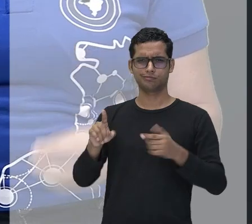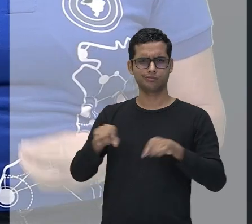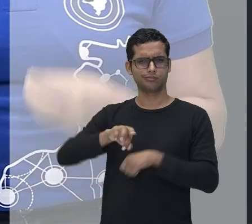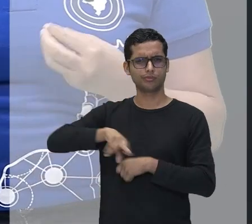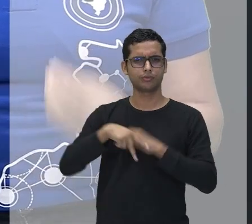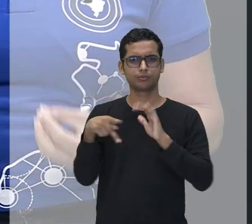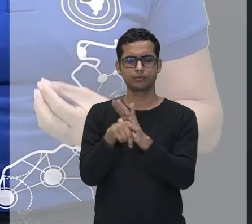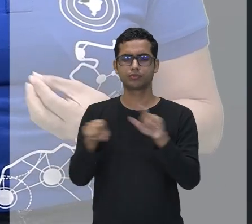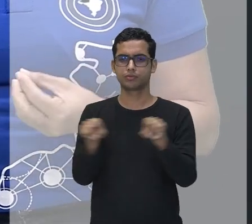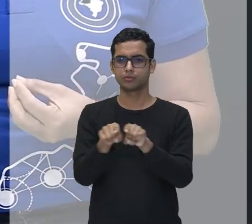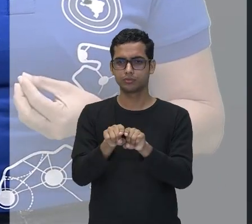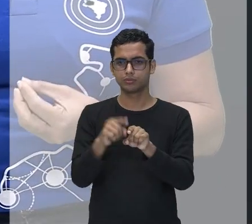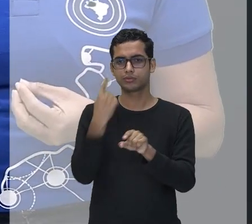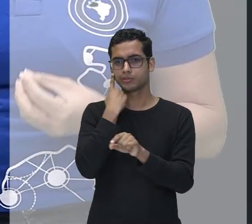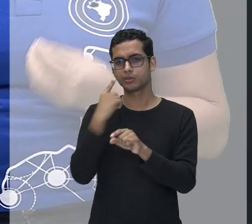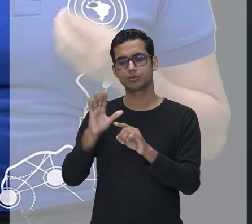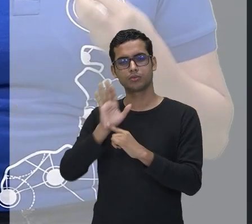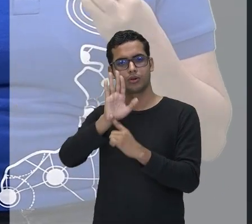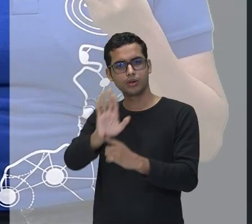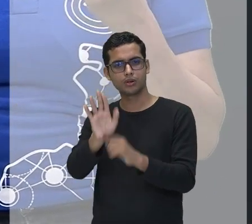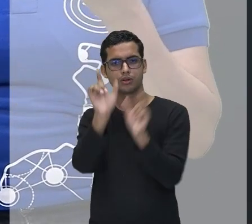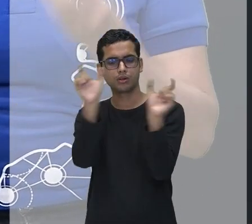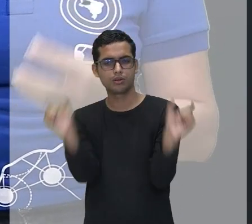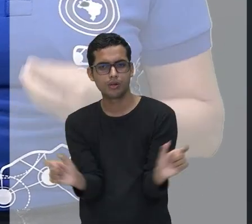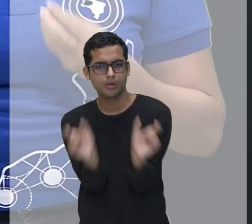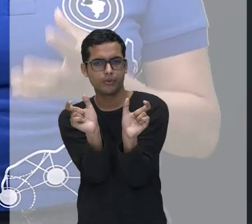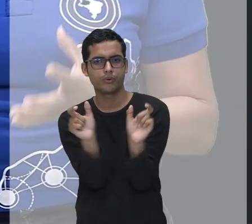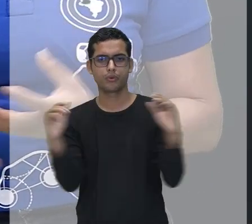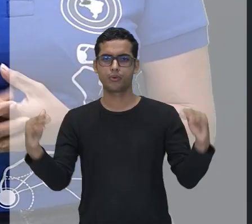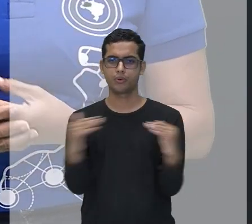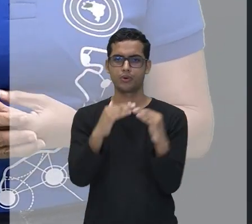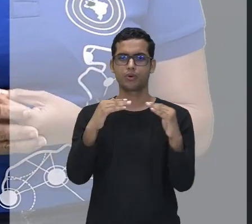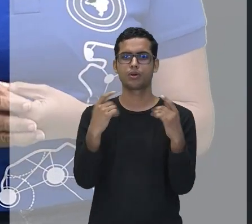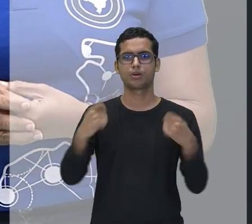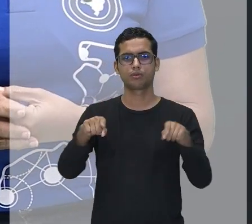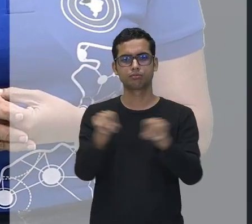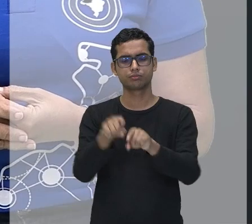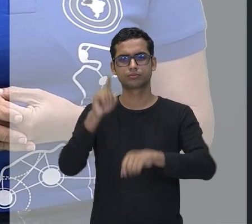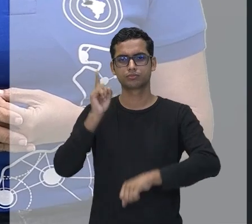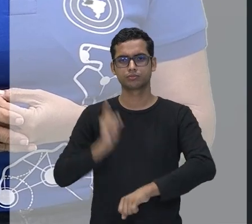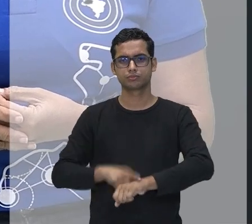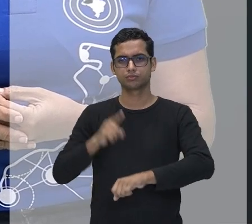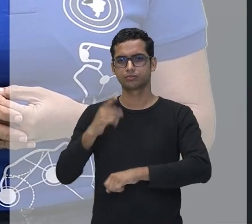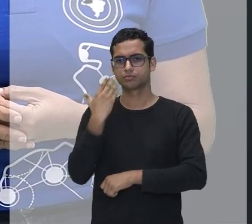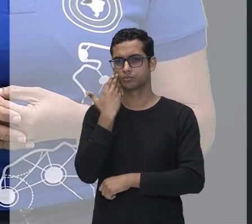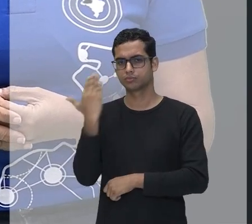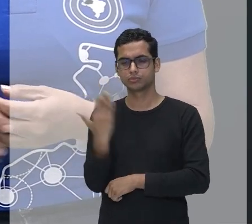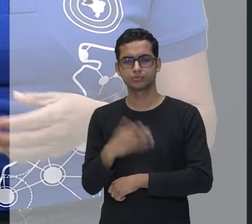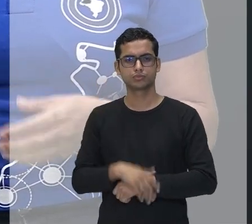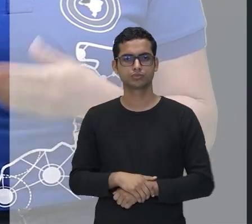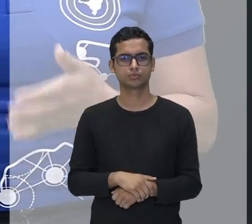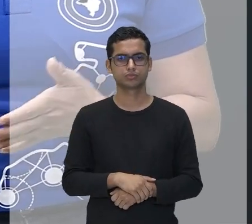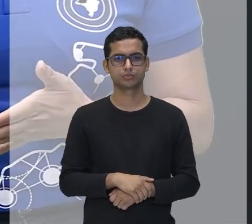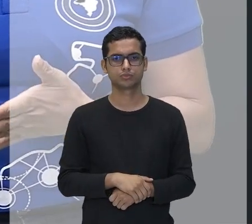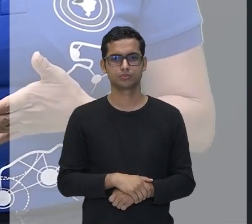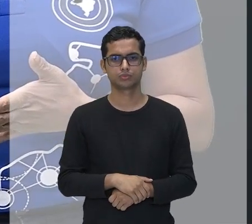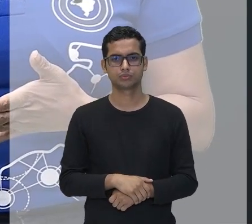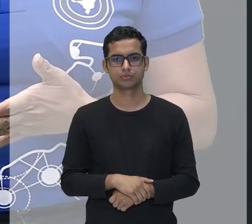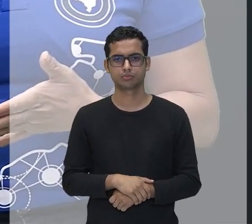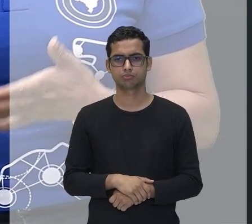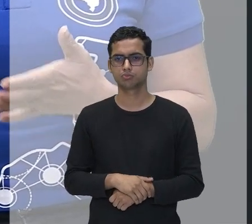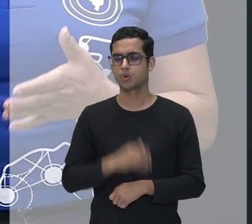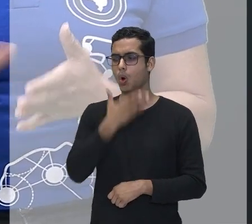regra, que é uma concordância nominal, mas automaticamente vai sair isso. Homem bonito. Esse homem é